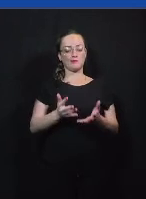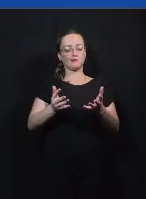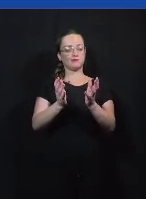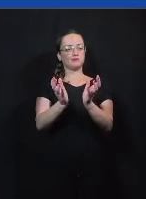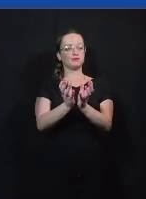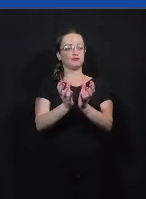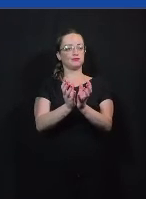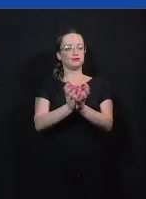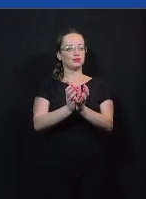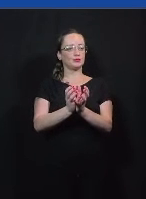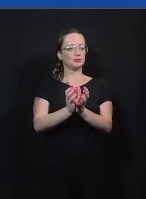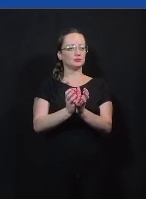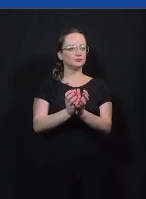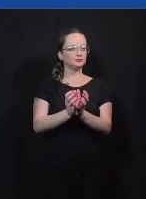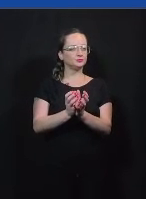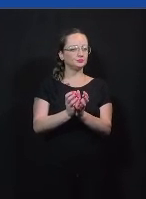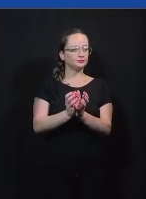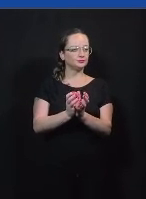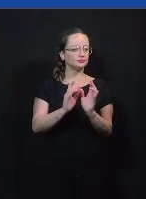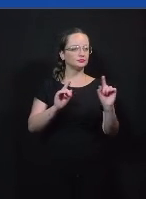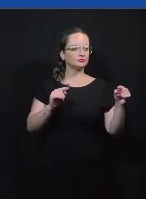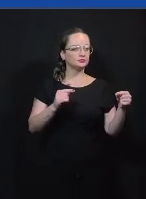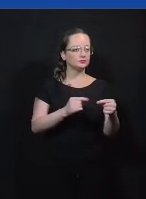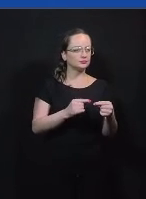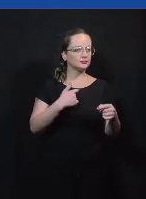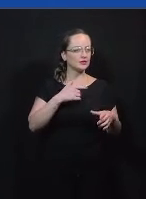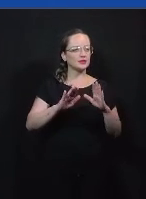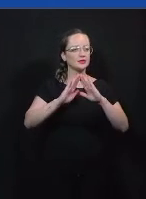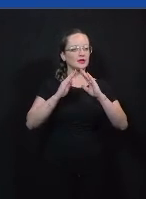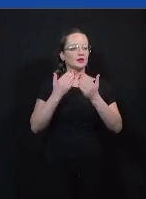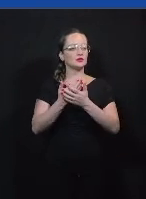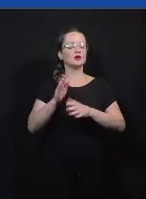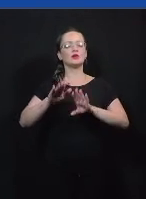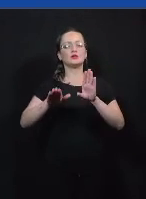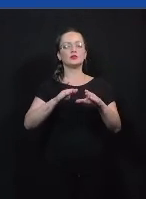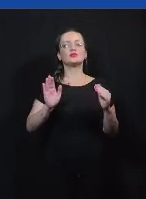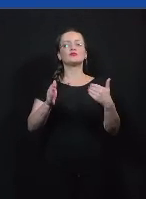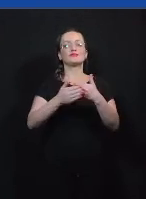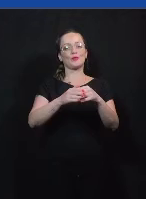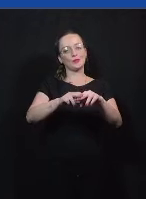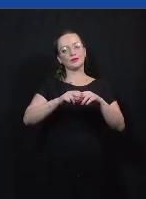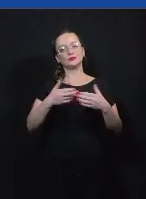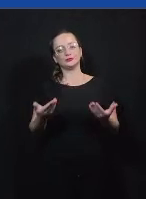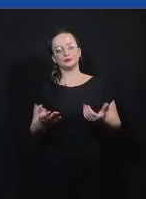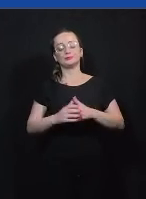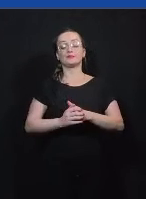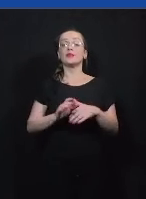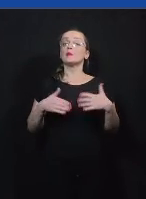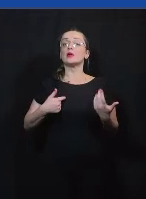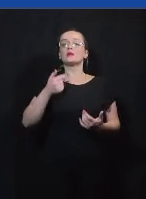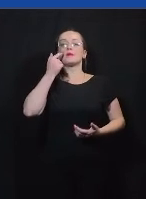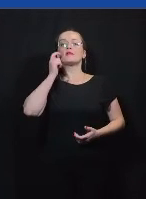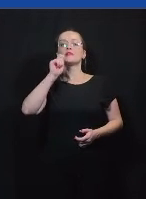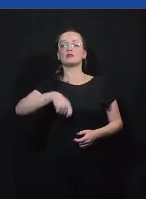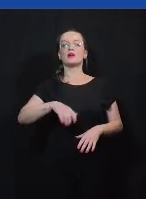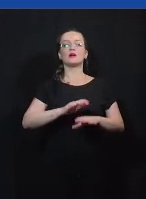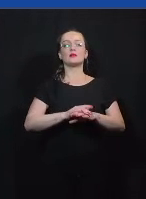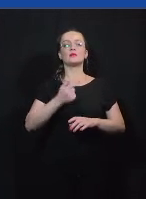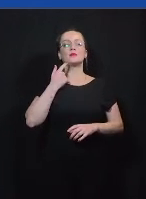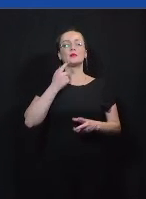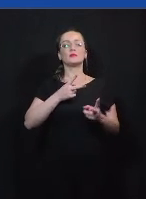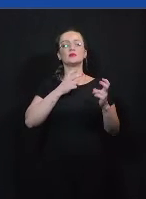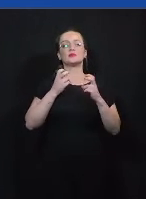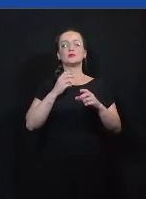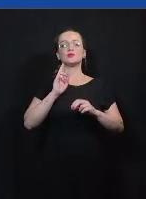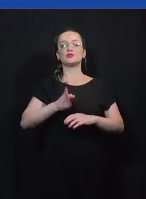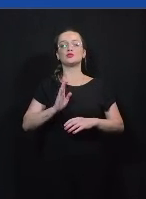tocá-los por conta da pandemia das escolas estarem fechadas porque como vocês podem ver o Wesley com o Virginia que já